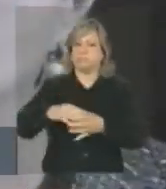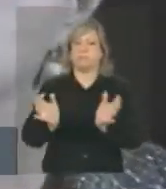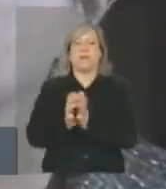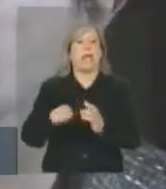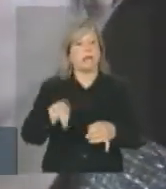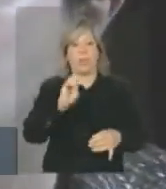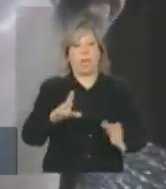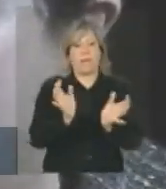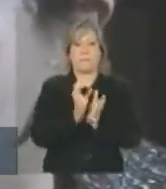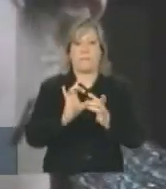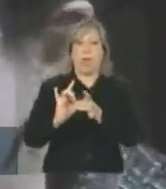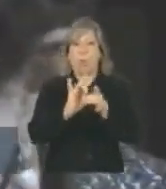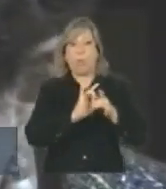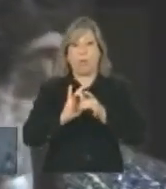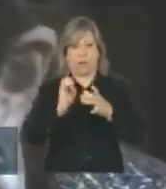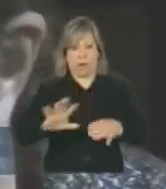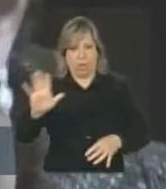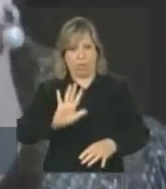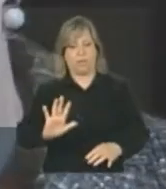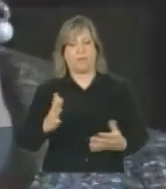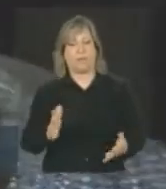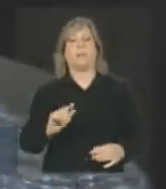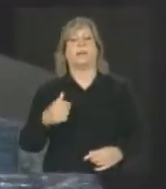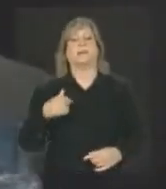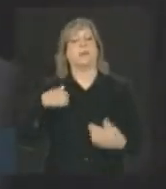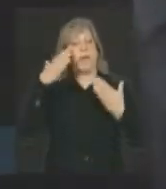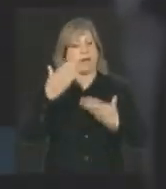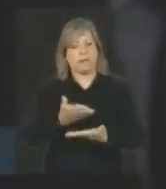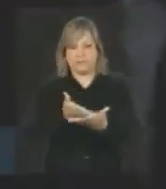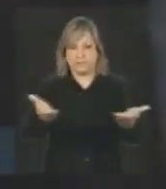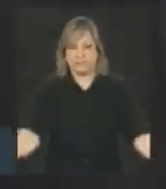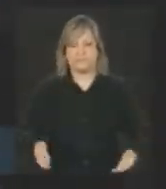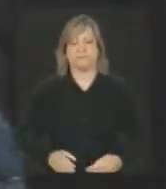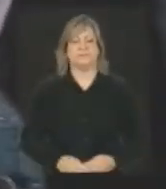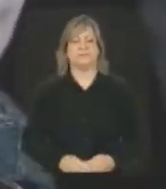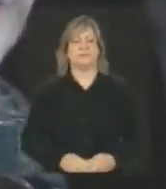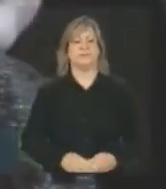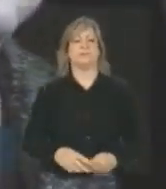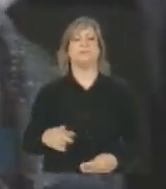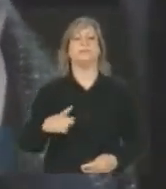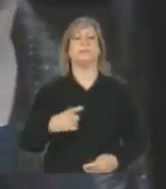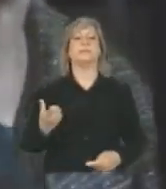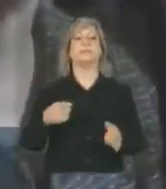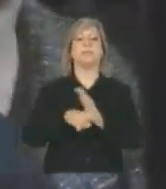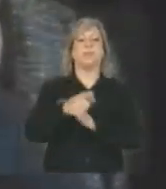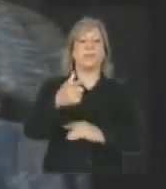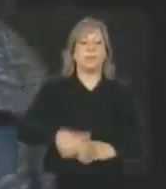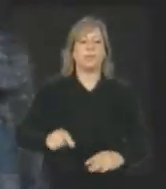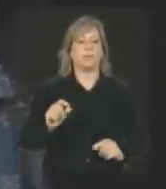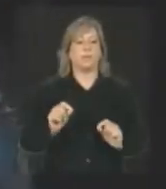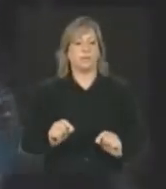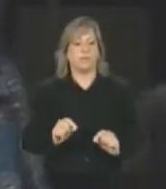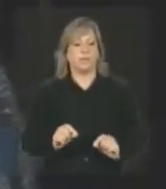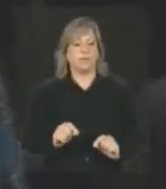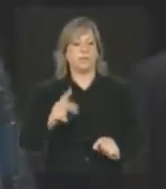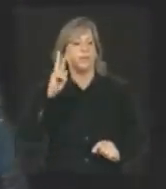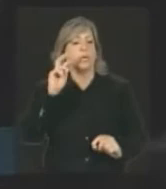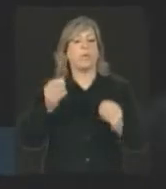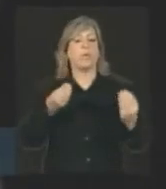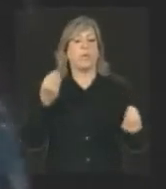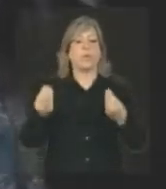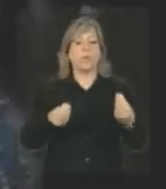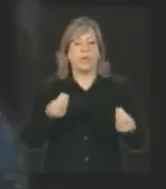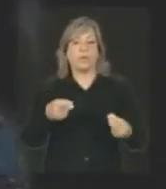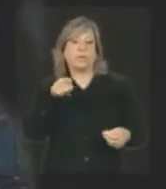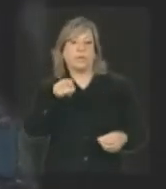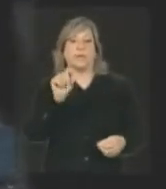nós estamos nessa atividade. obrigada a vocês. Obrigado, presidente. pergunta sobre o pessoal. O é que a